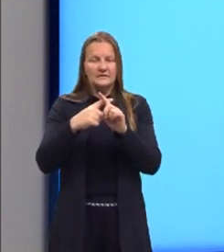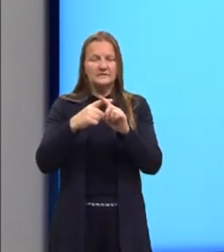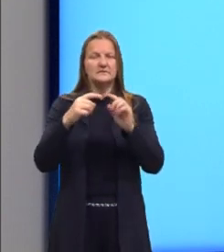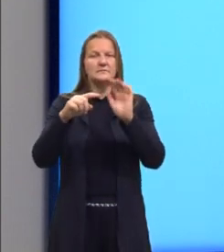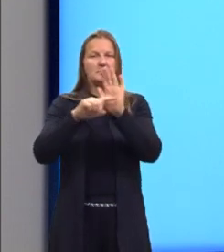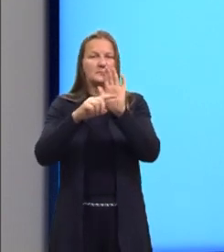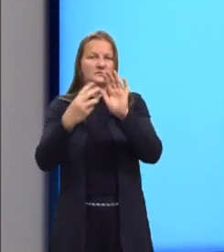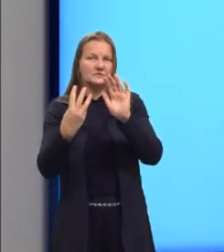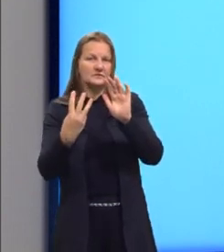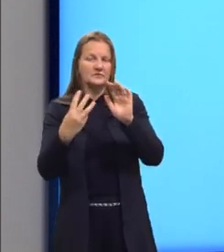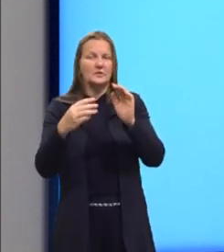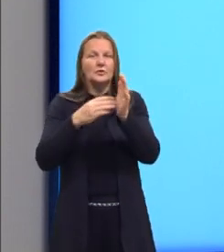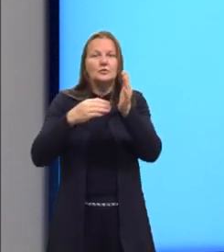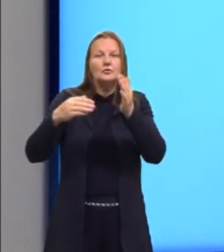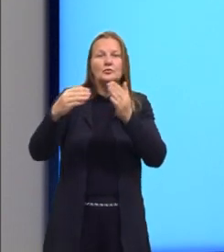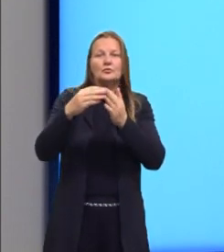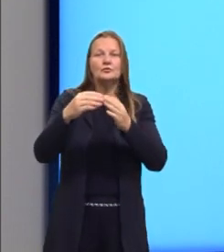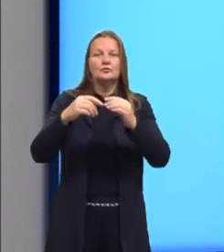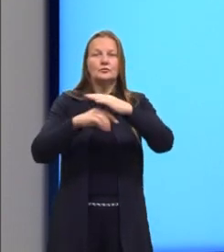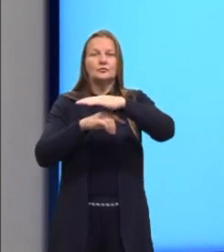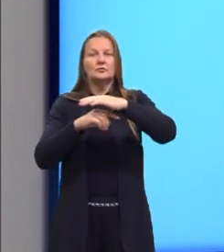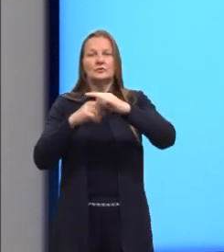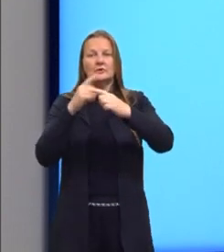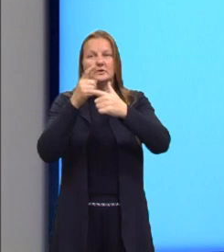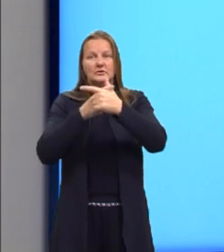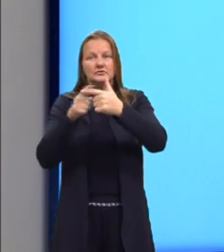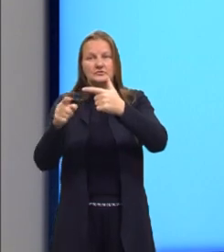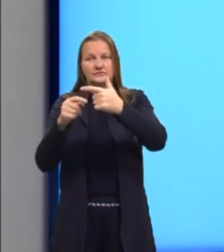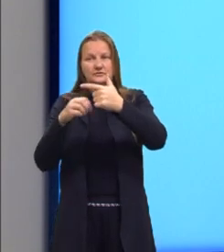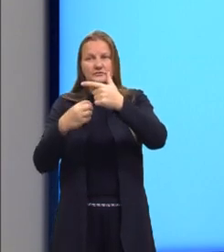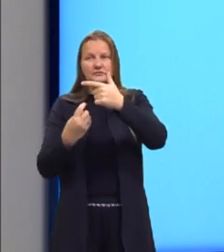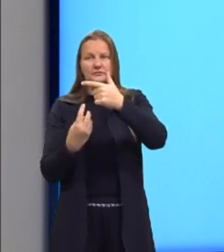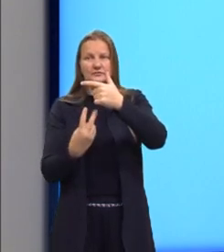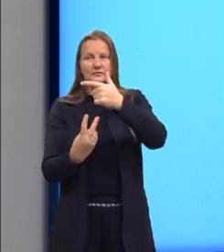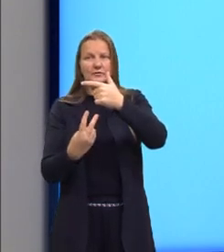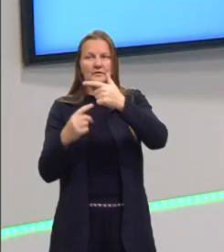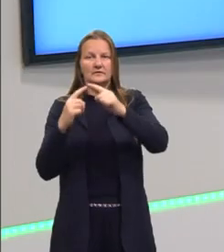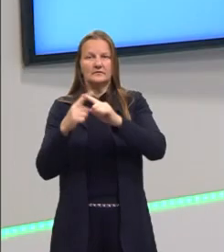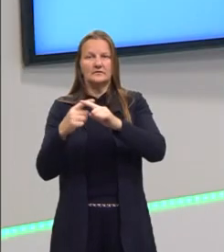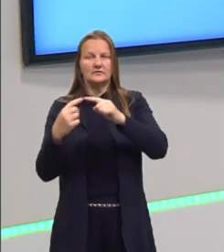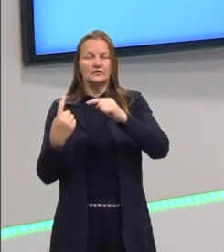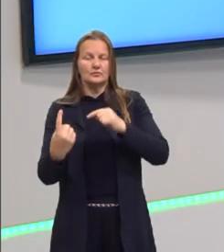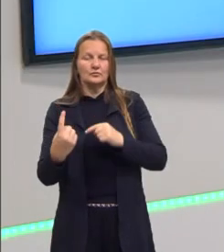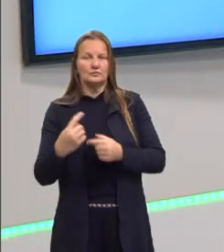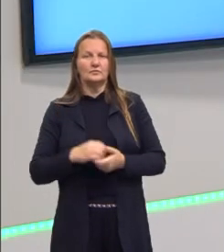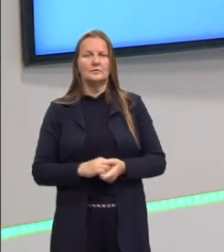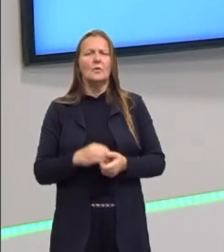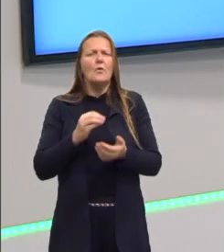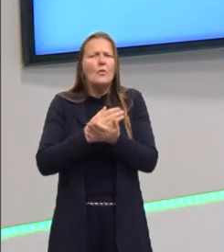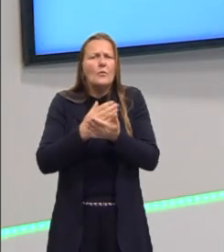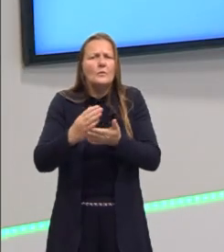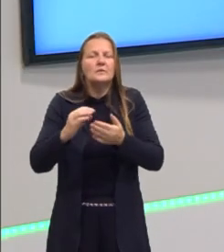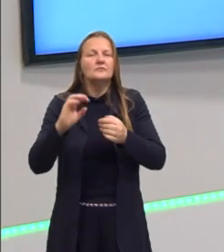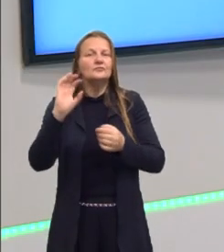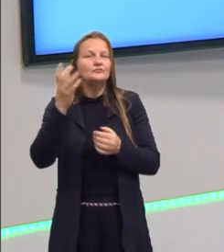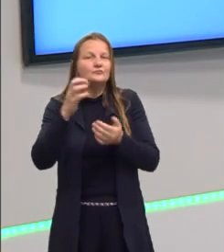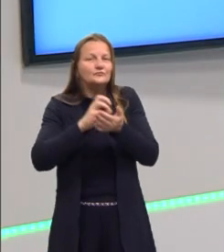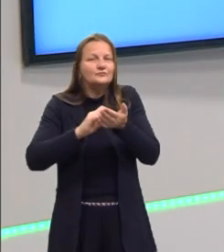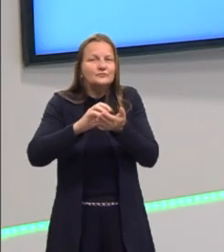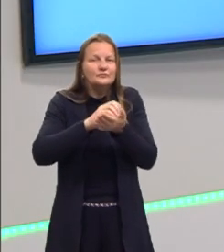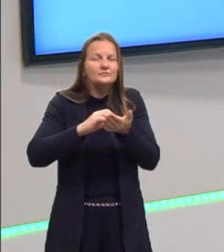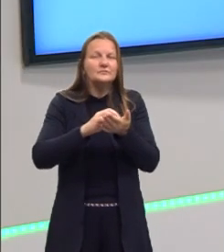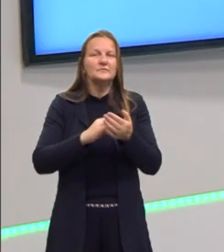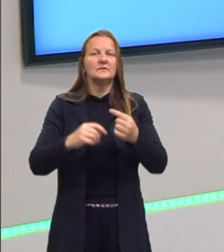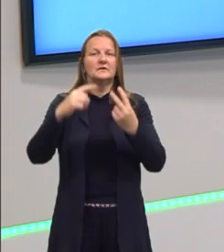3. Tudo isso dividido por 2 vezes 1. Nós começamos resolvendo, então, dentro do nosso